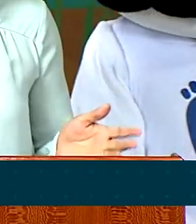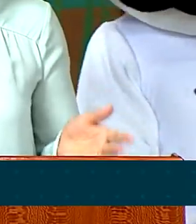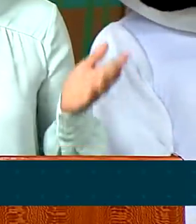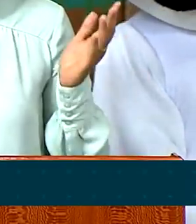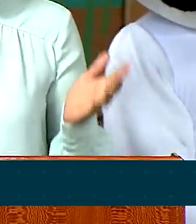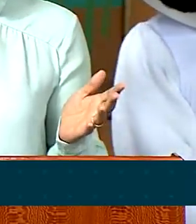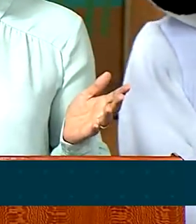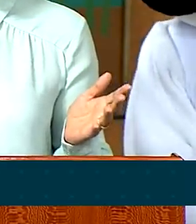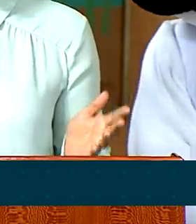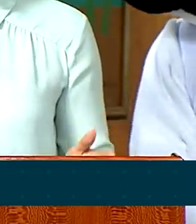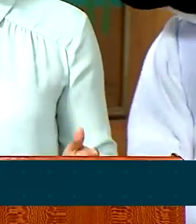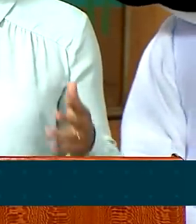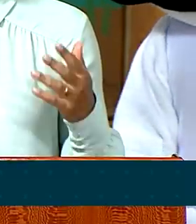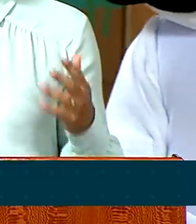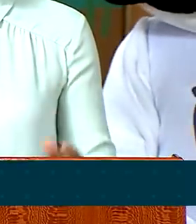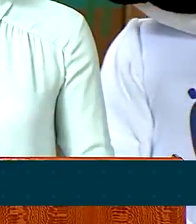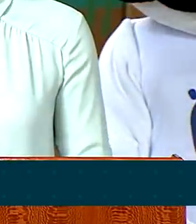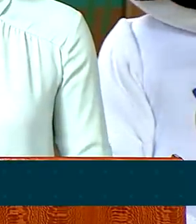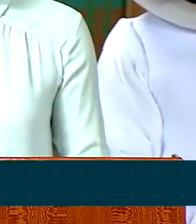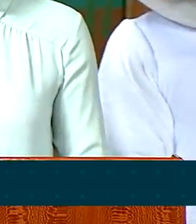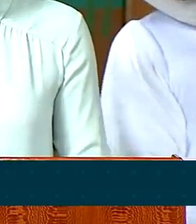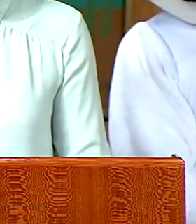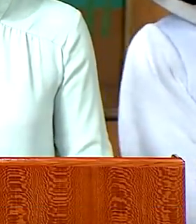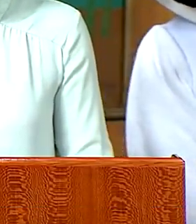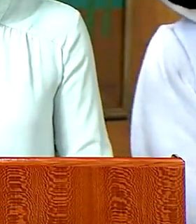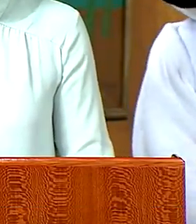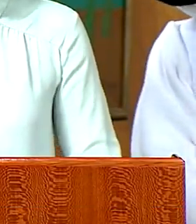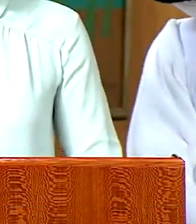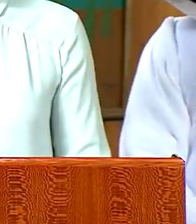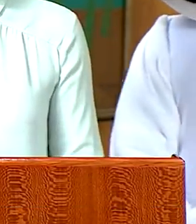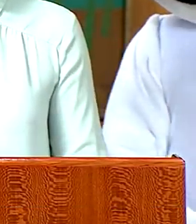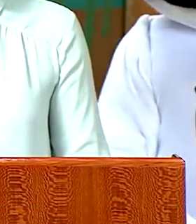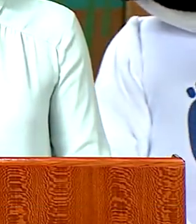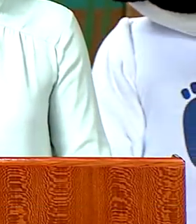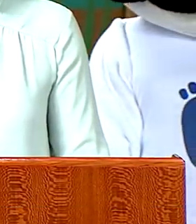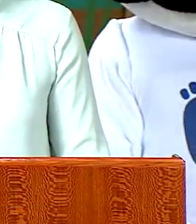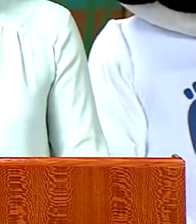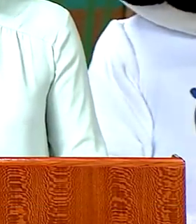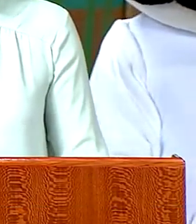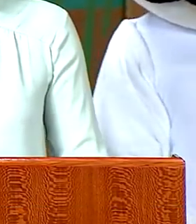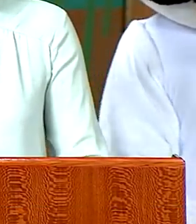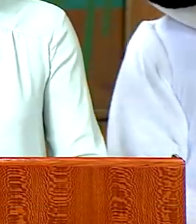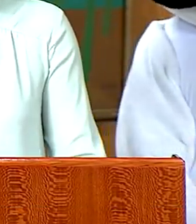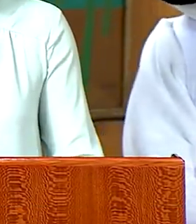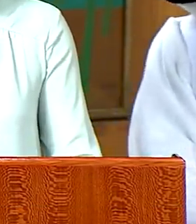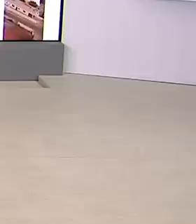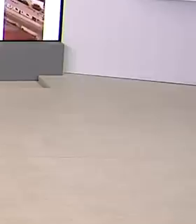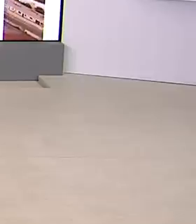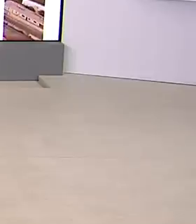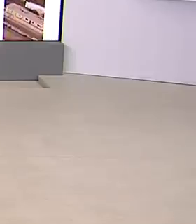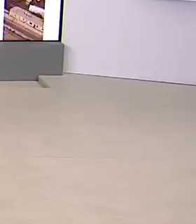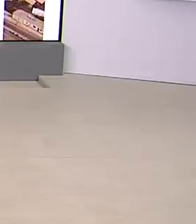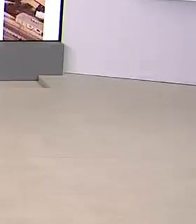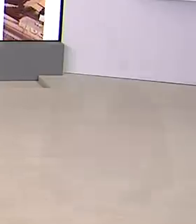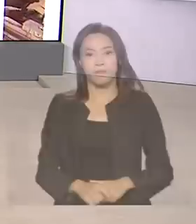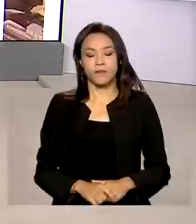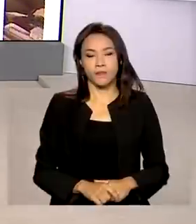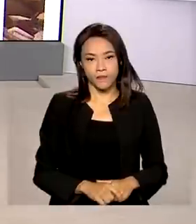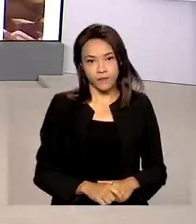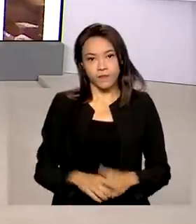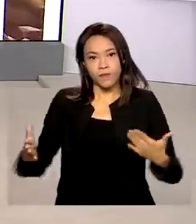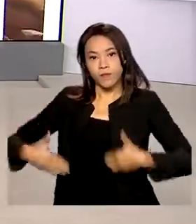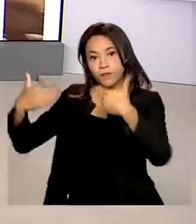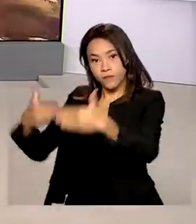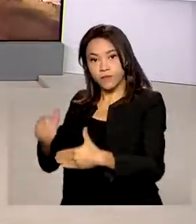simples e sem custos que evitará procedimentos danosos para esses pacientes. O Ministério